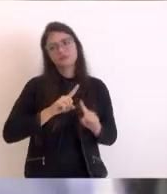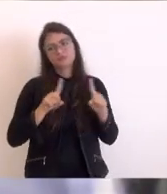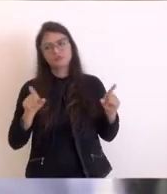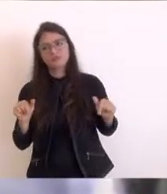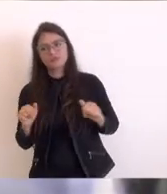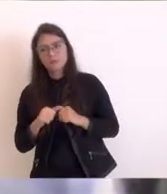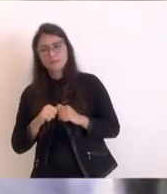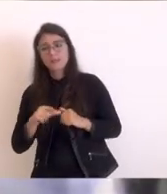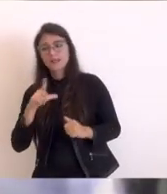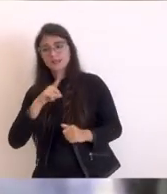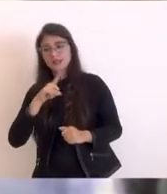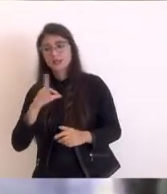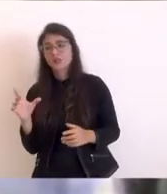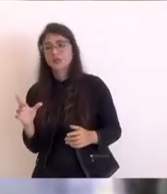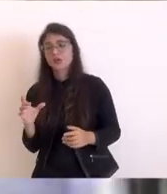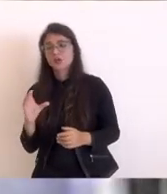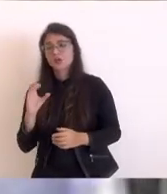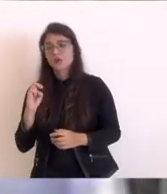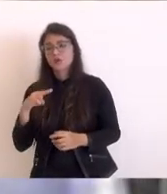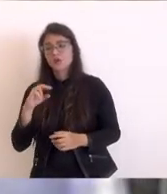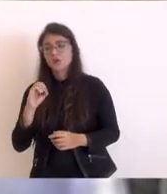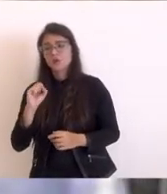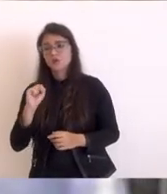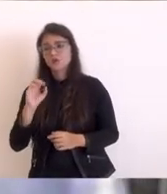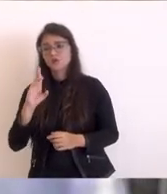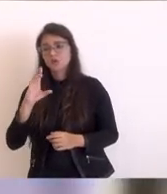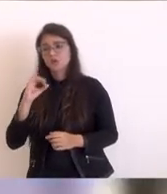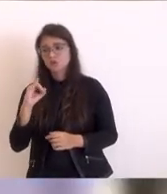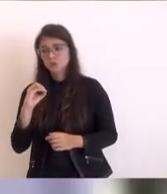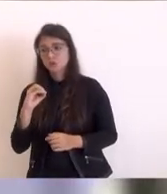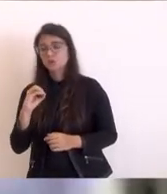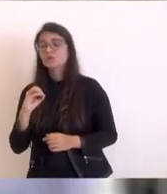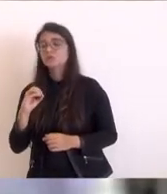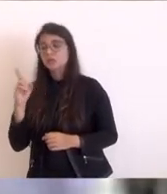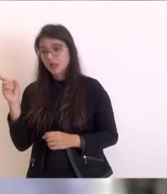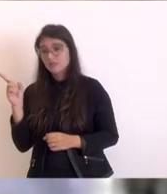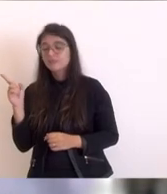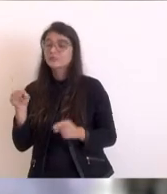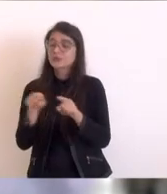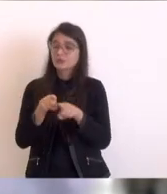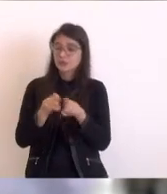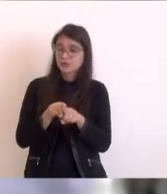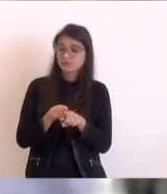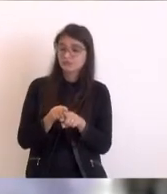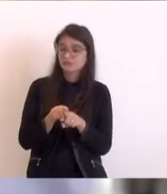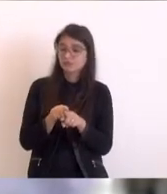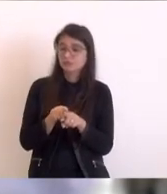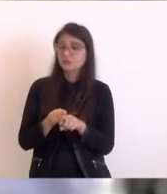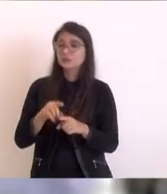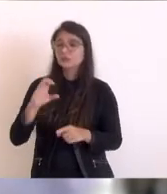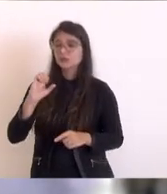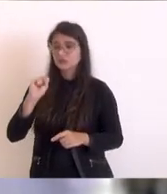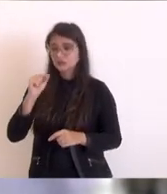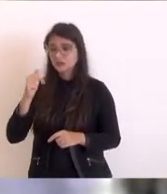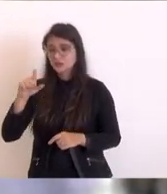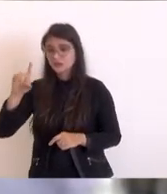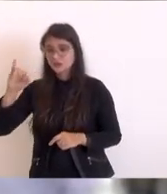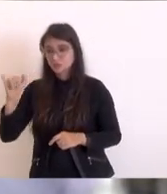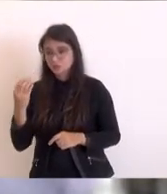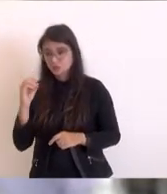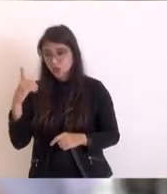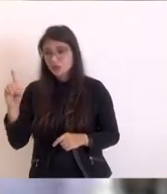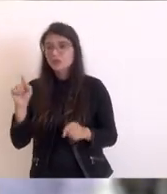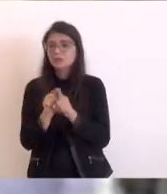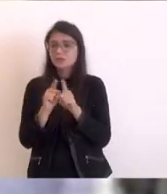Rio São João e o consórcio Litorâneo de Meio Ambiente, Redazor já faz parte, é uma coisa que tem que dar valor